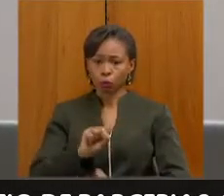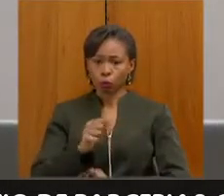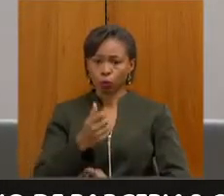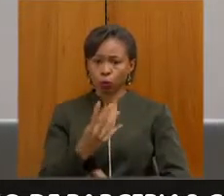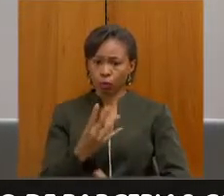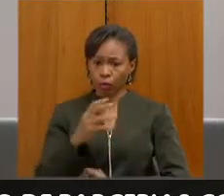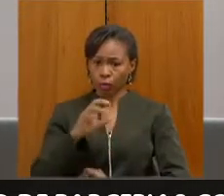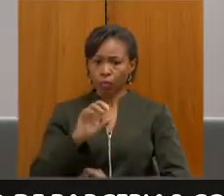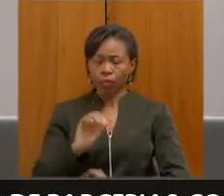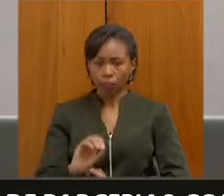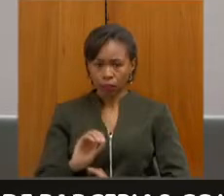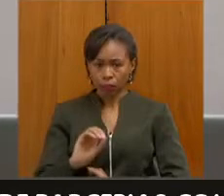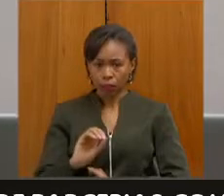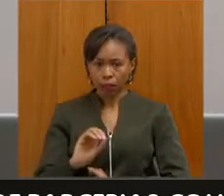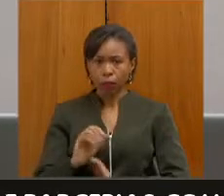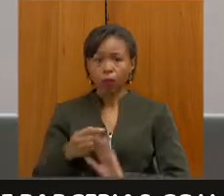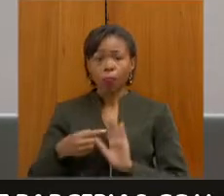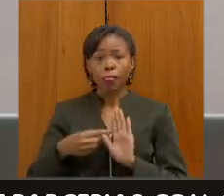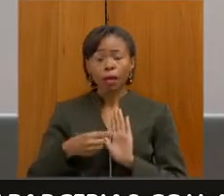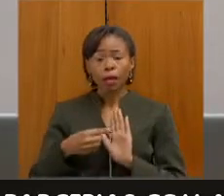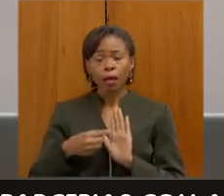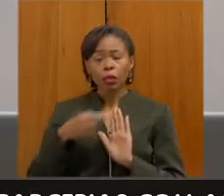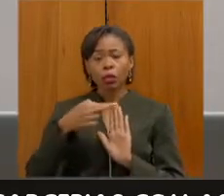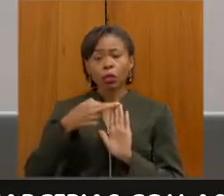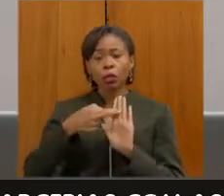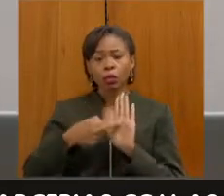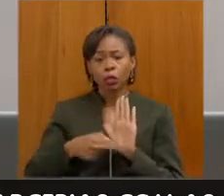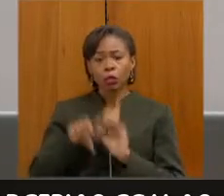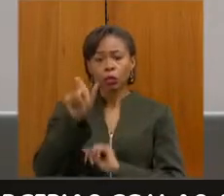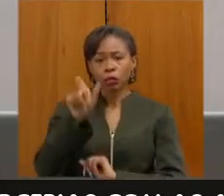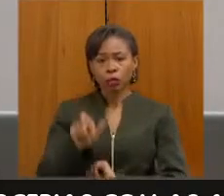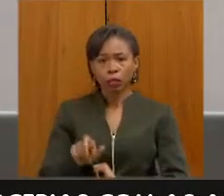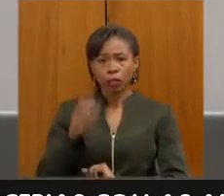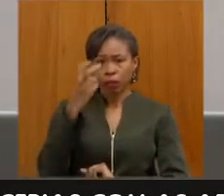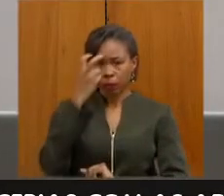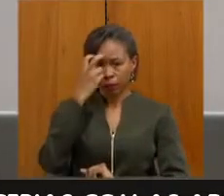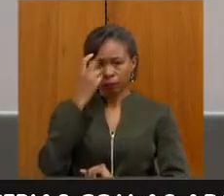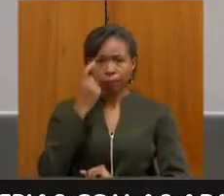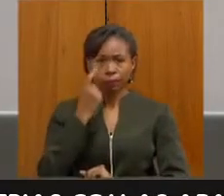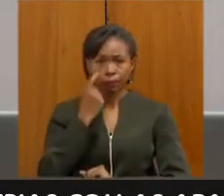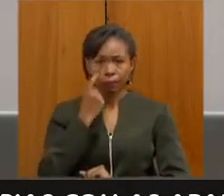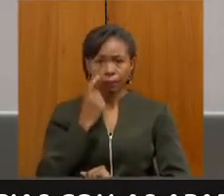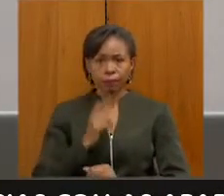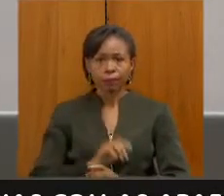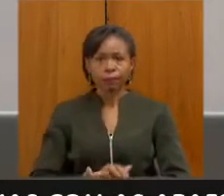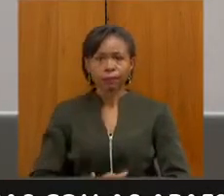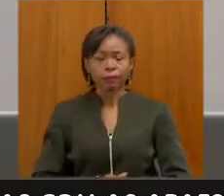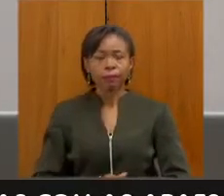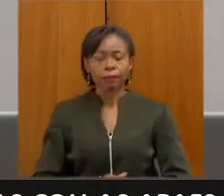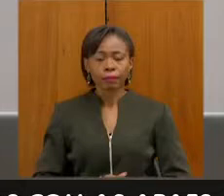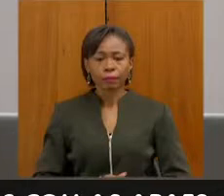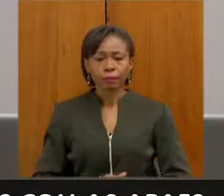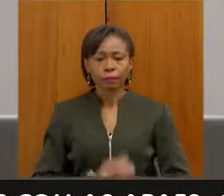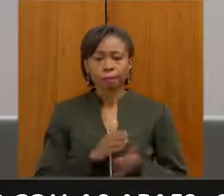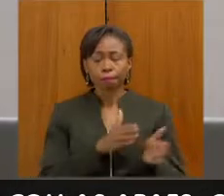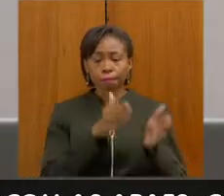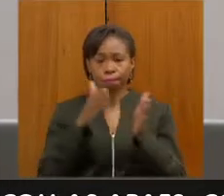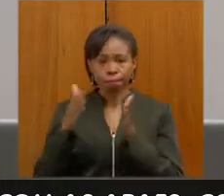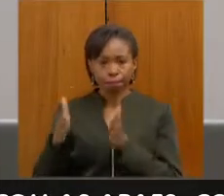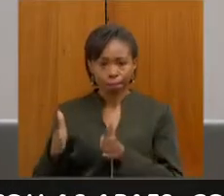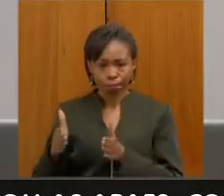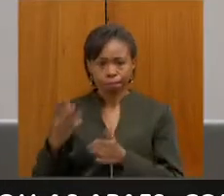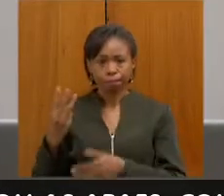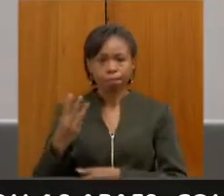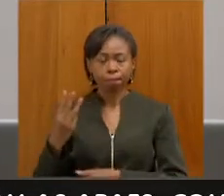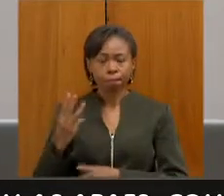turno, no qual, como designou, como relatou, o deputado Zé Guilherme. Então, vamos passar aqui a terceira parte,